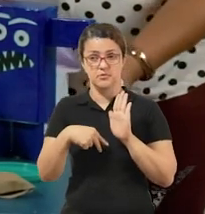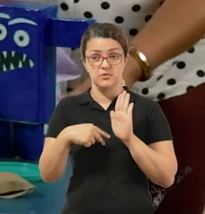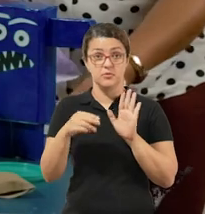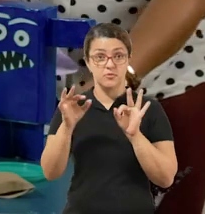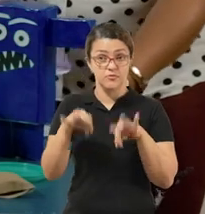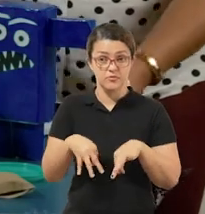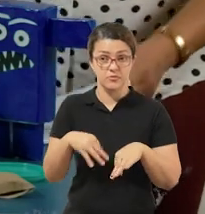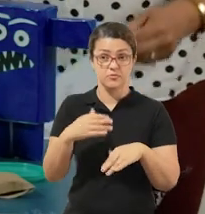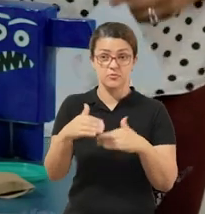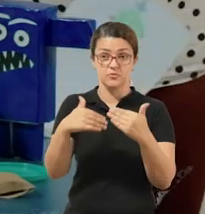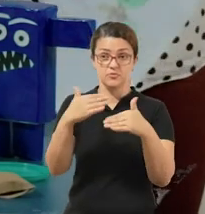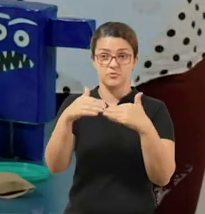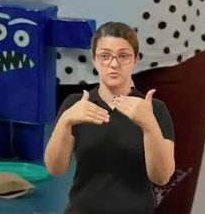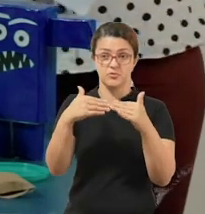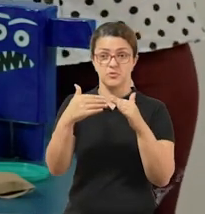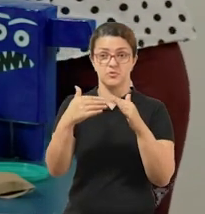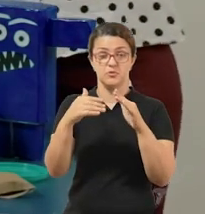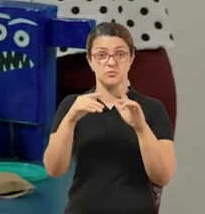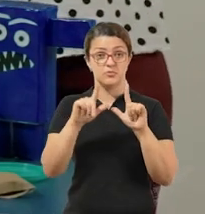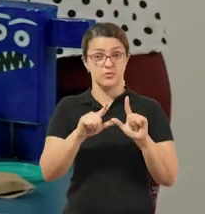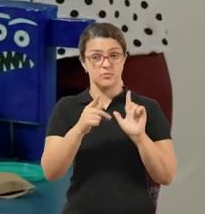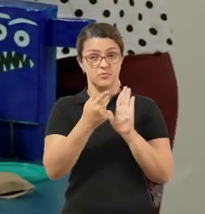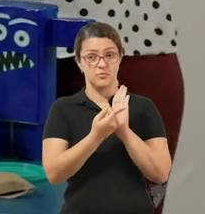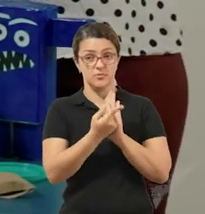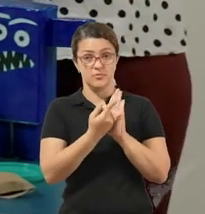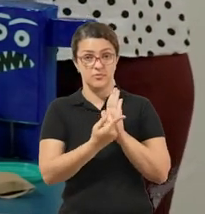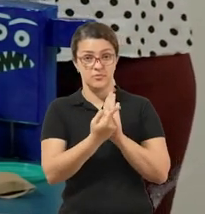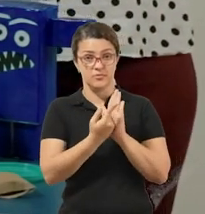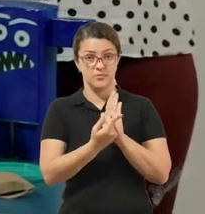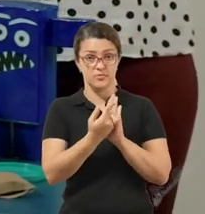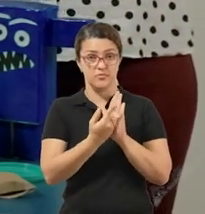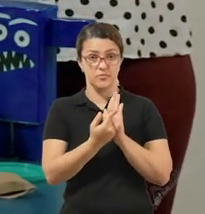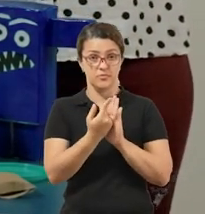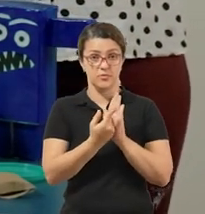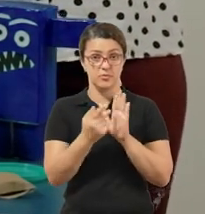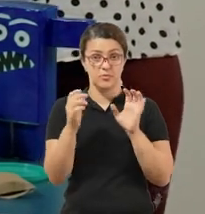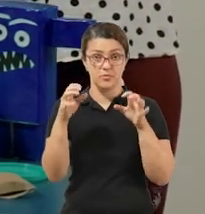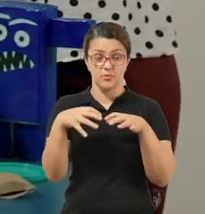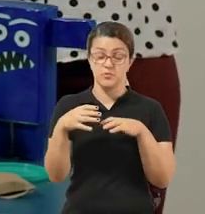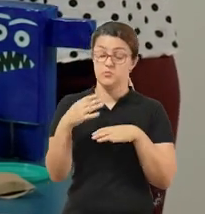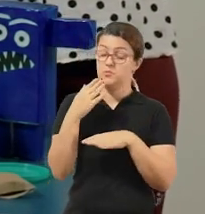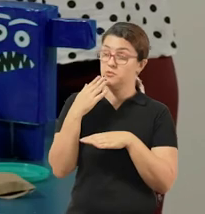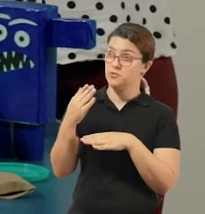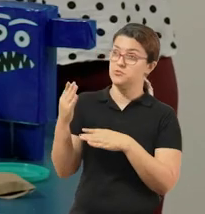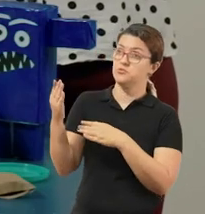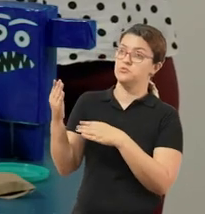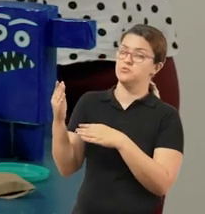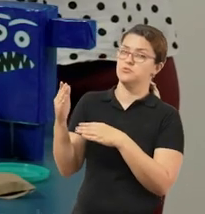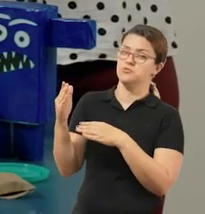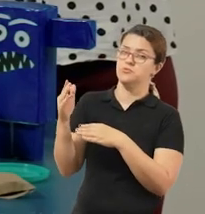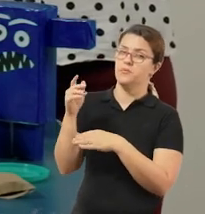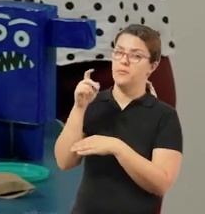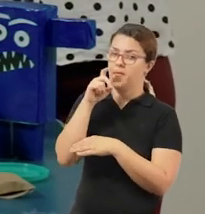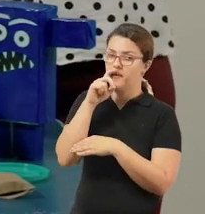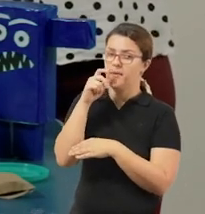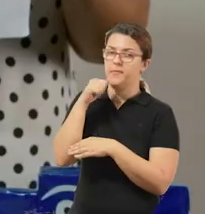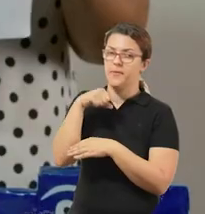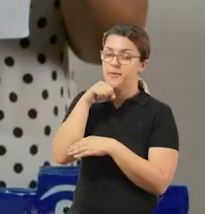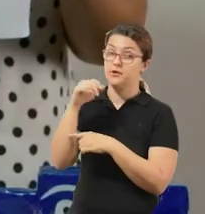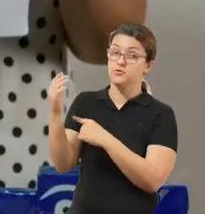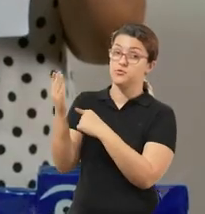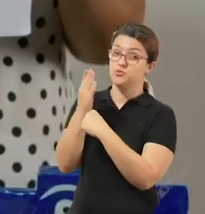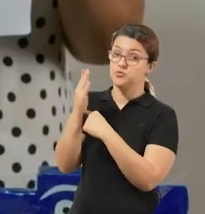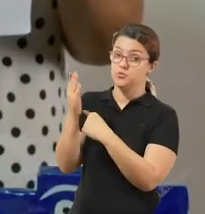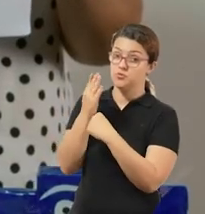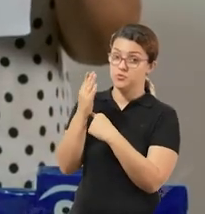gente constrói o monstro. Olha só que interessante! Peçam a ajuda do papai, da mamãe ou de um